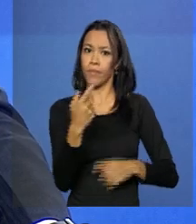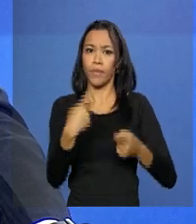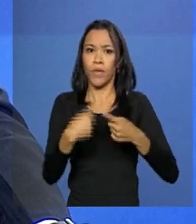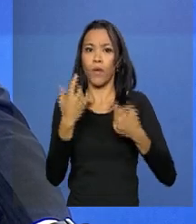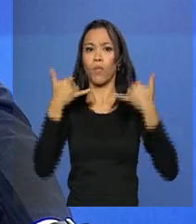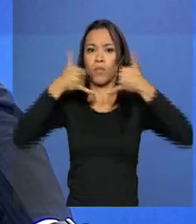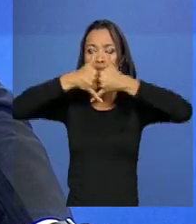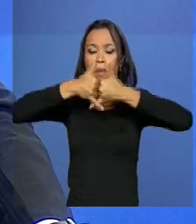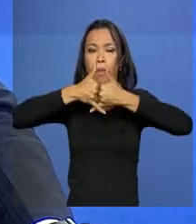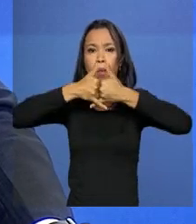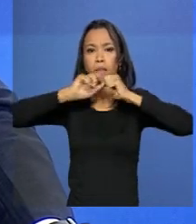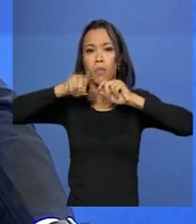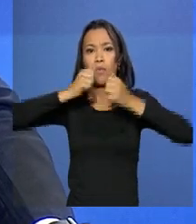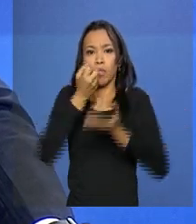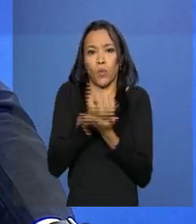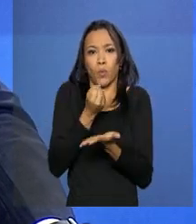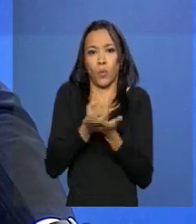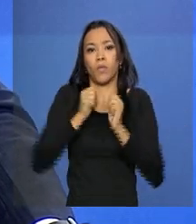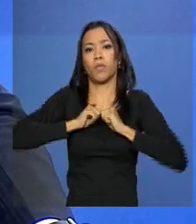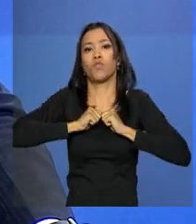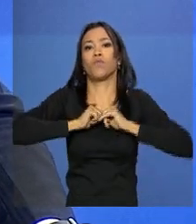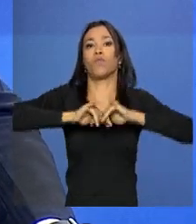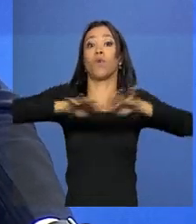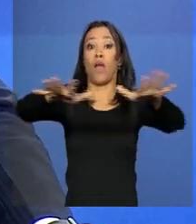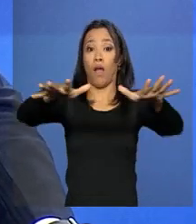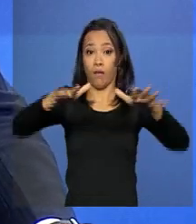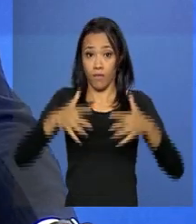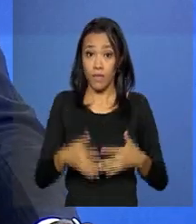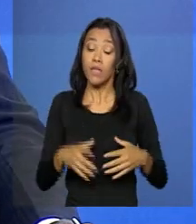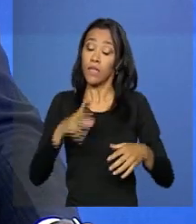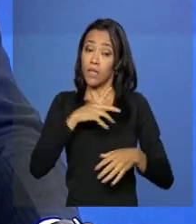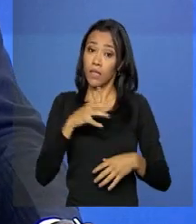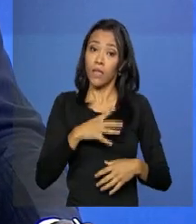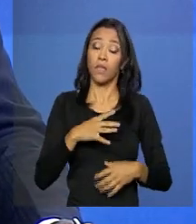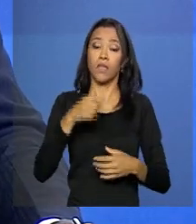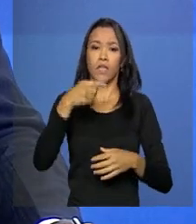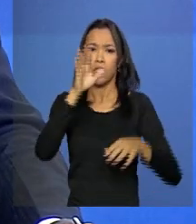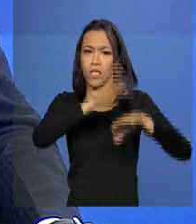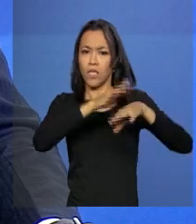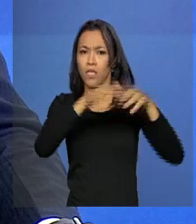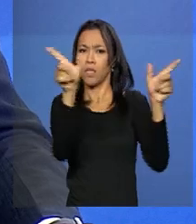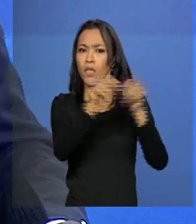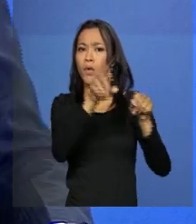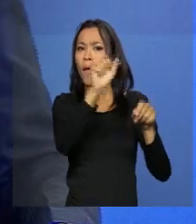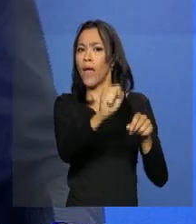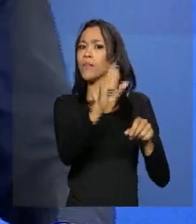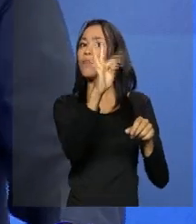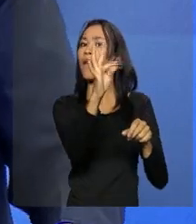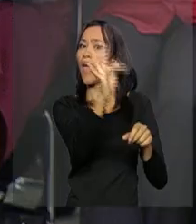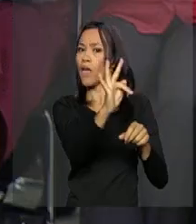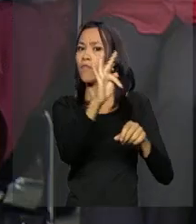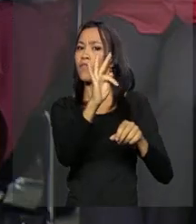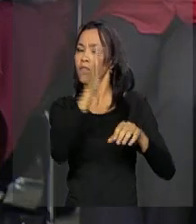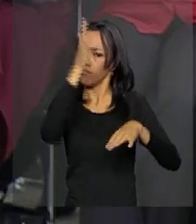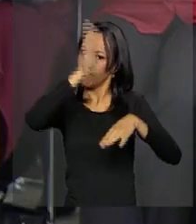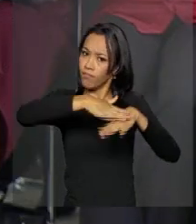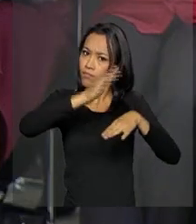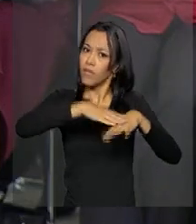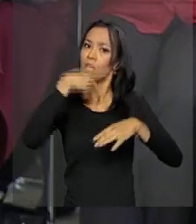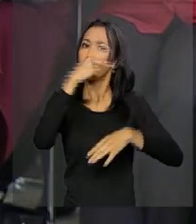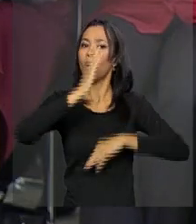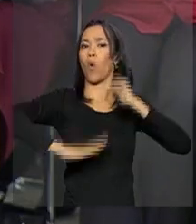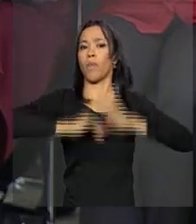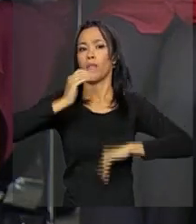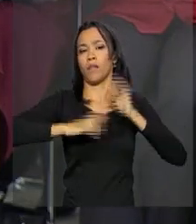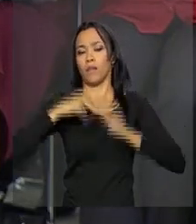divulgação. Que se restabeleça o Estado de Direito, que o Supremo Tribunal Federal cumpra o seu papel e que exerça